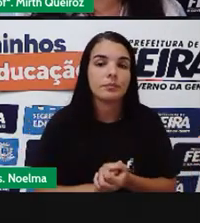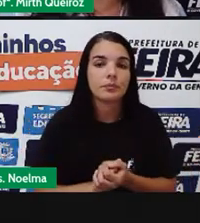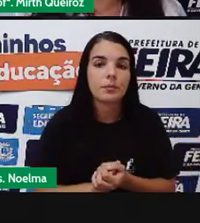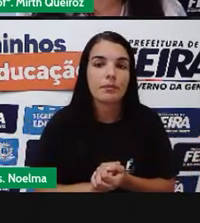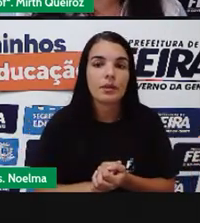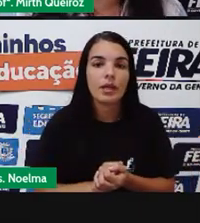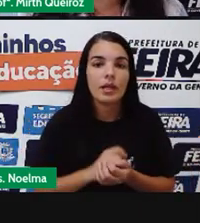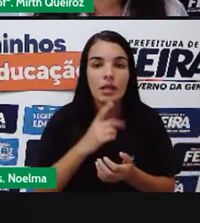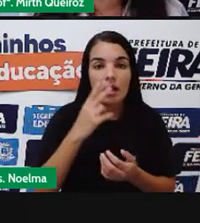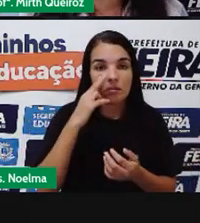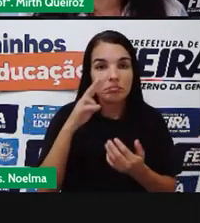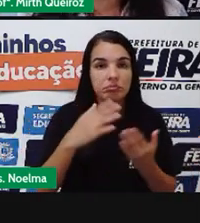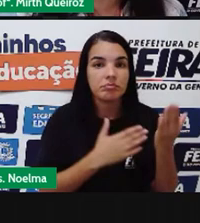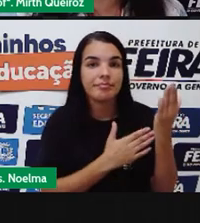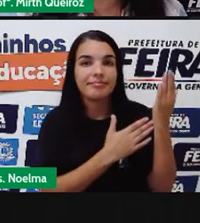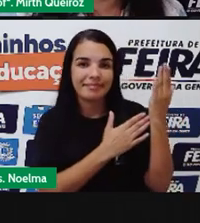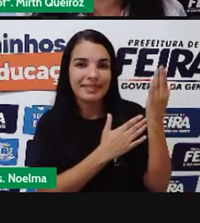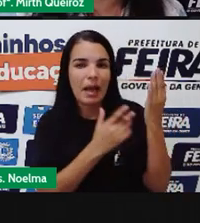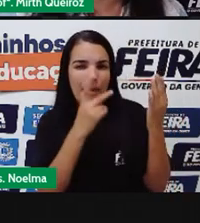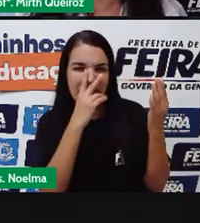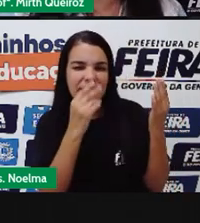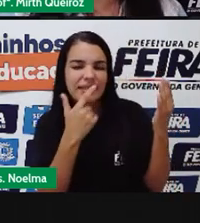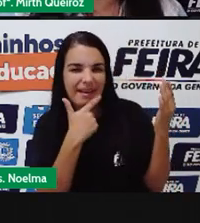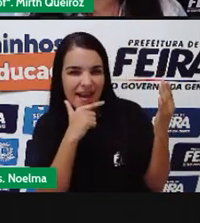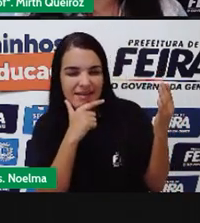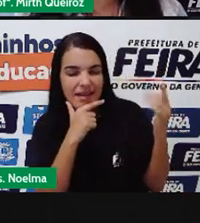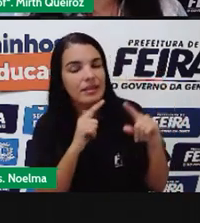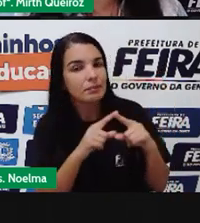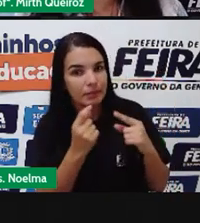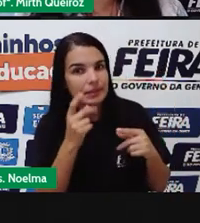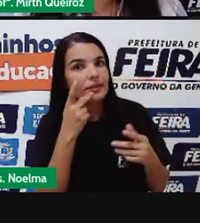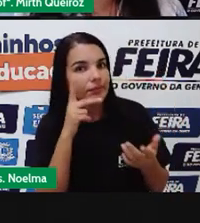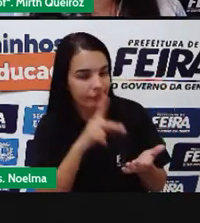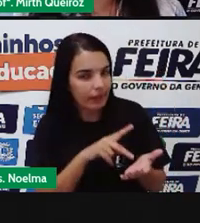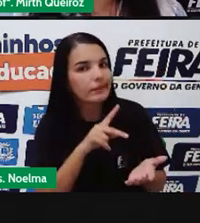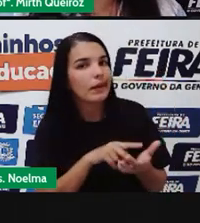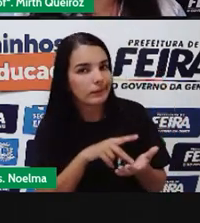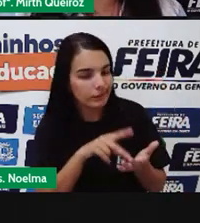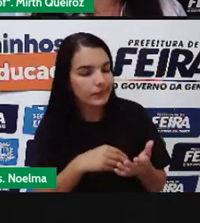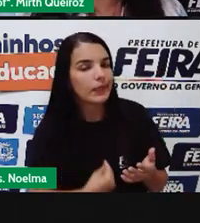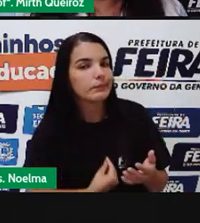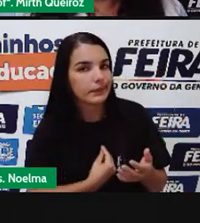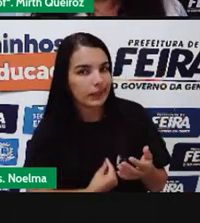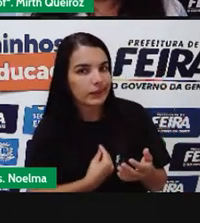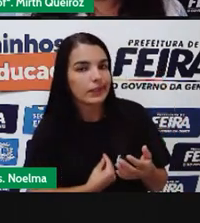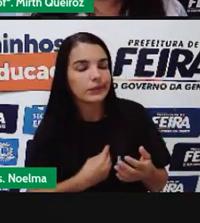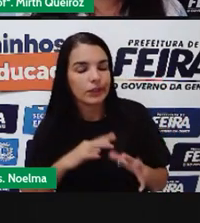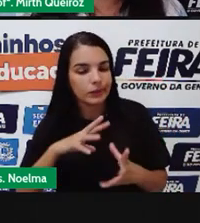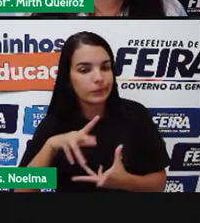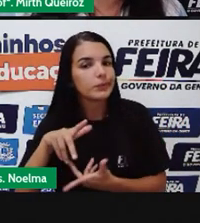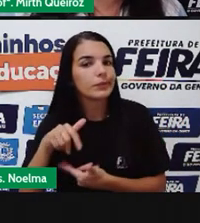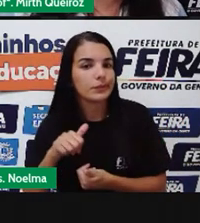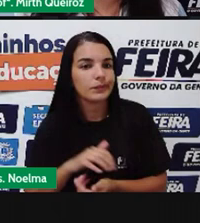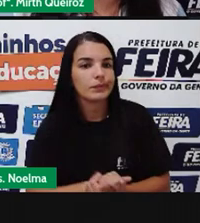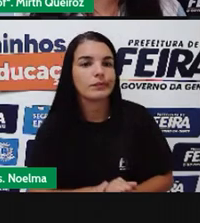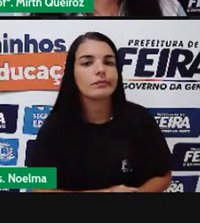Nessa charge Embora pareça Ser engraçado É uma realidade Muito presente No mundo